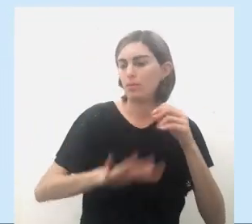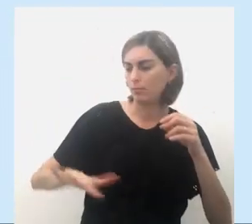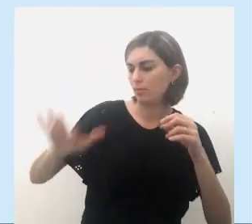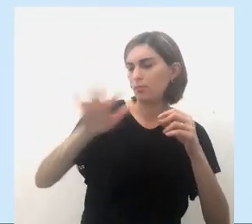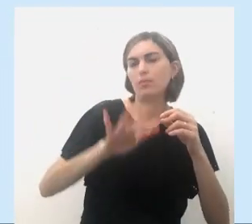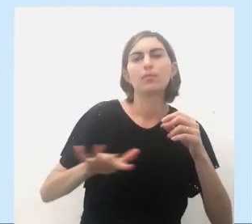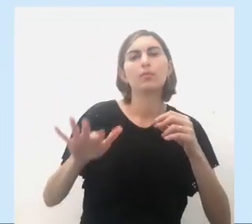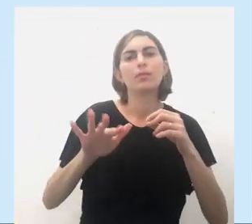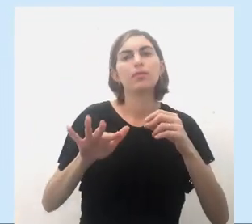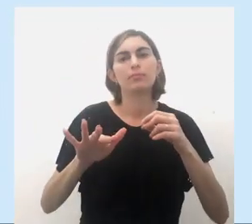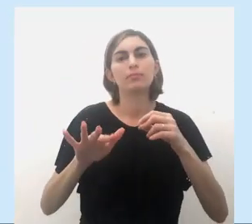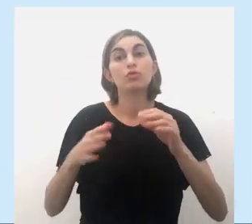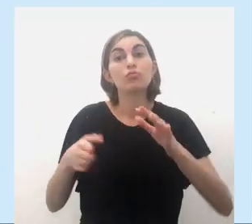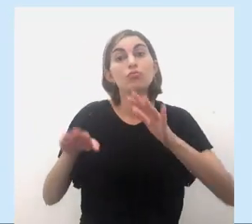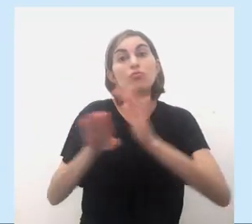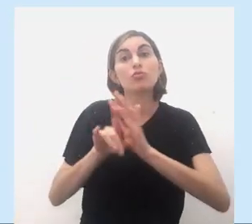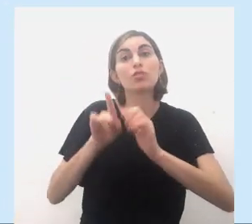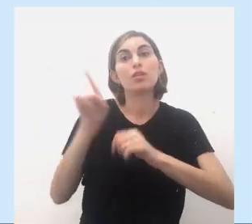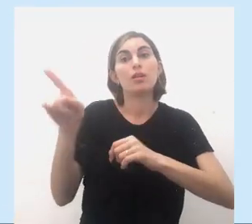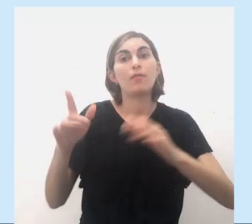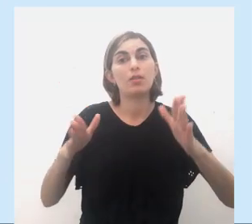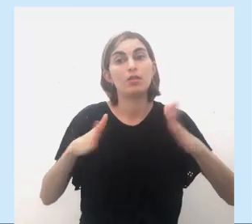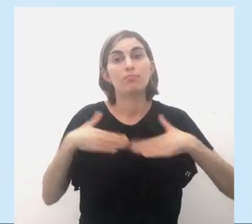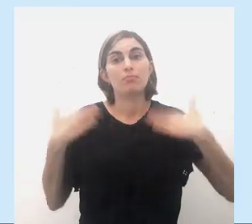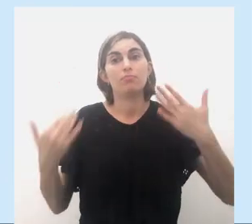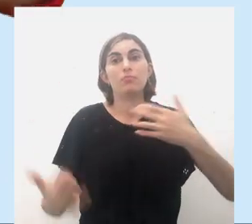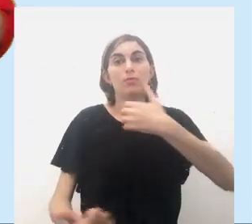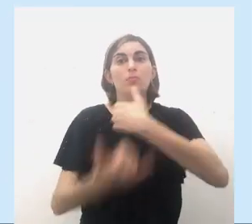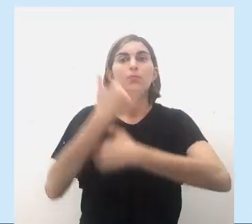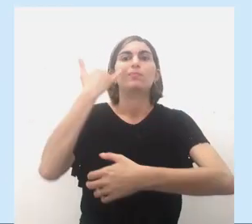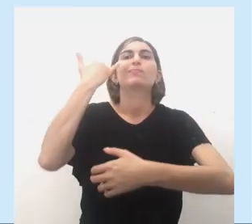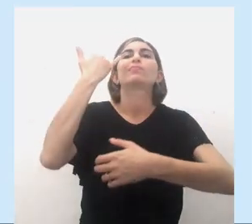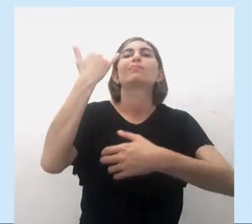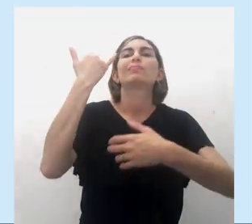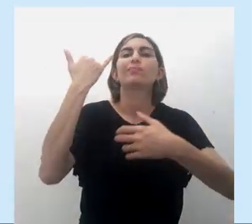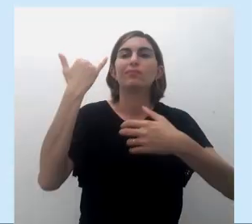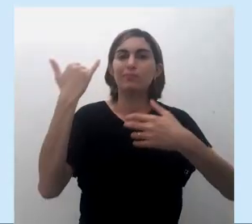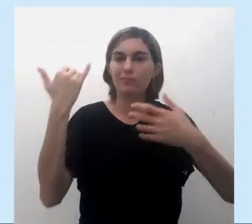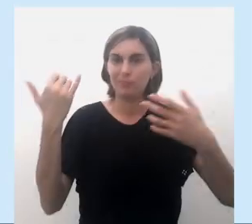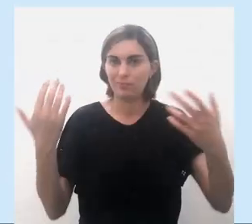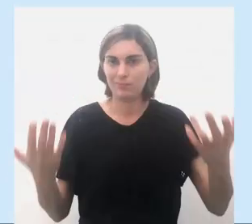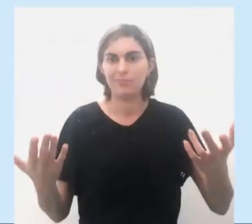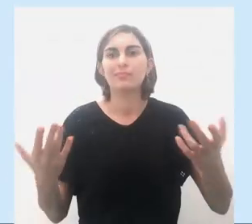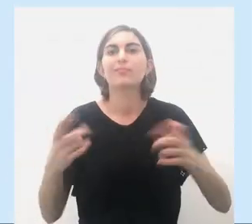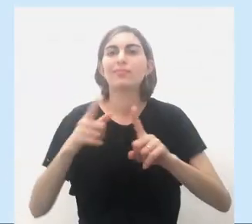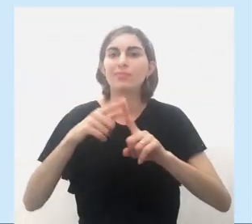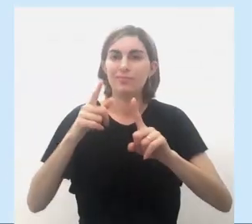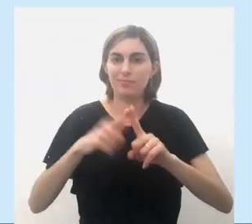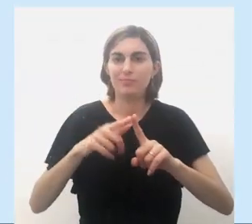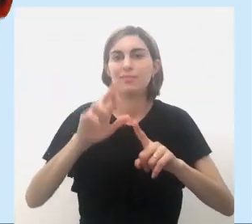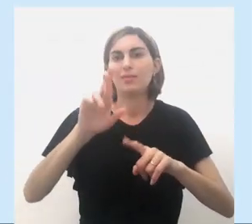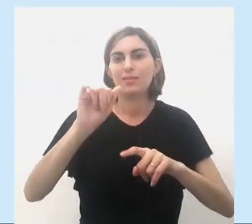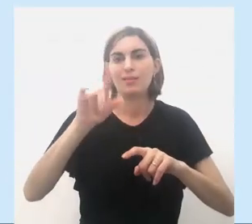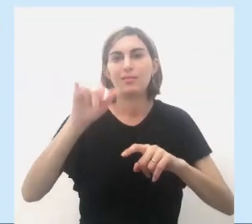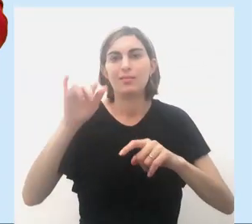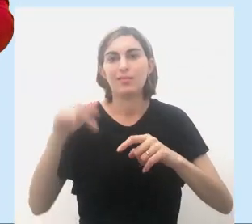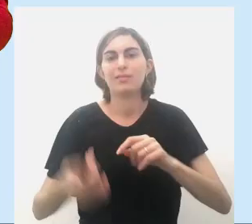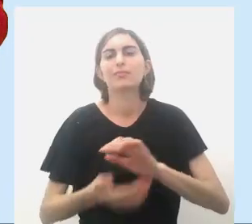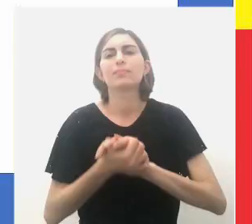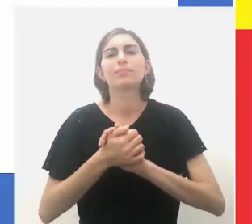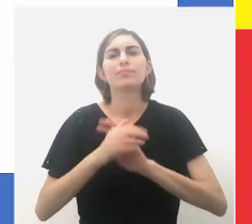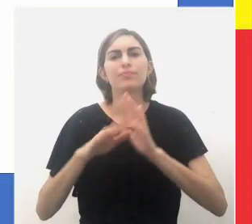área, e ao chegar lá, nós somos traídos. Então, é outro tipo de realidade.